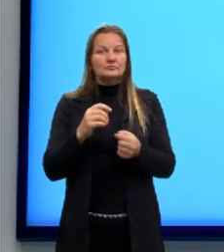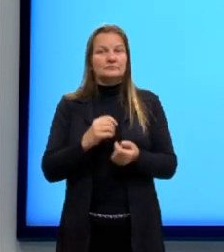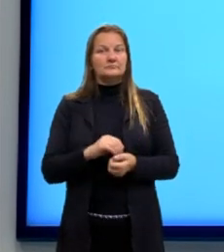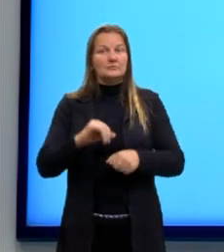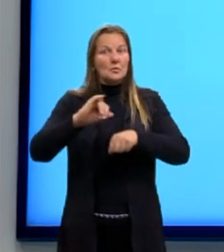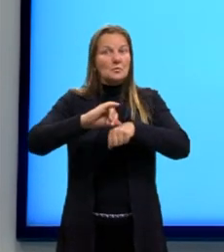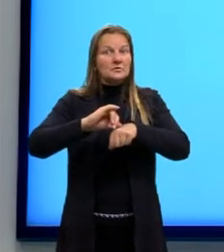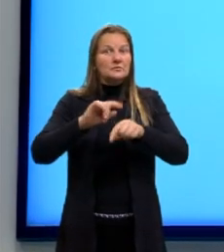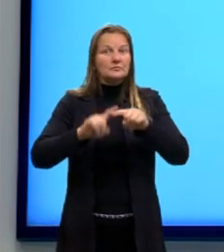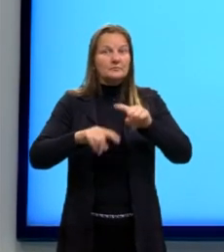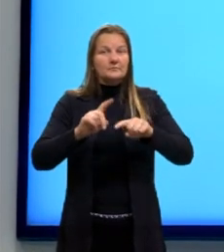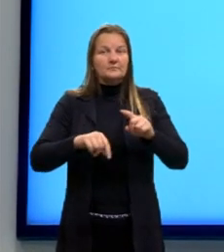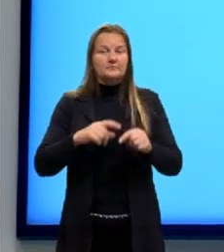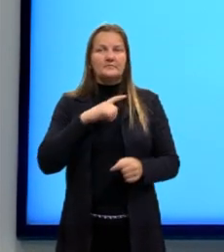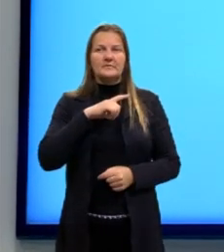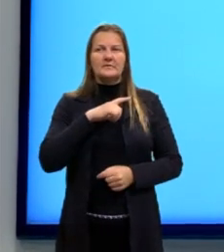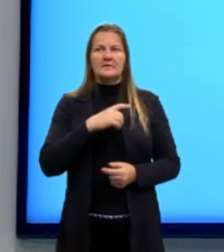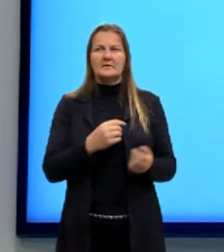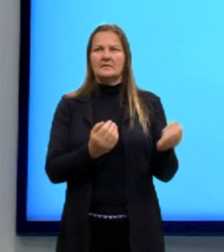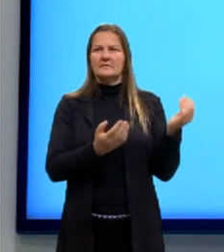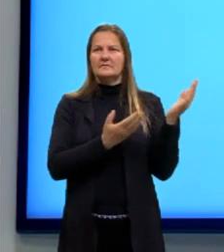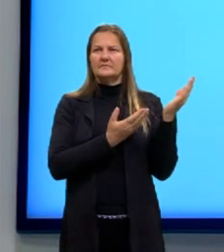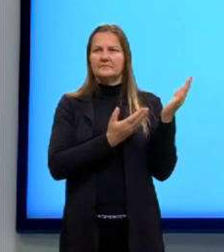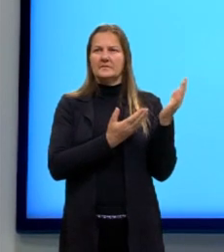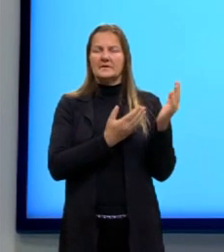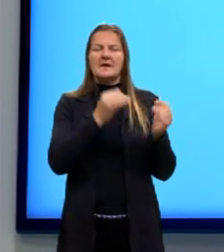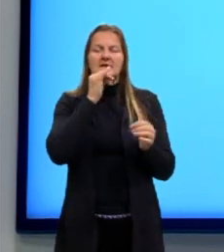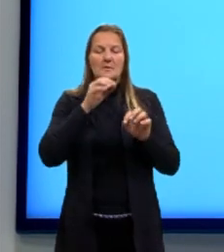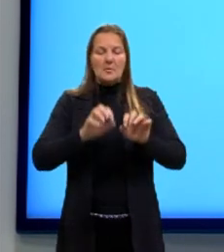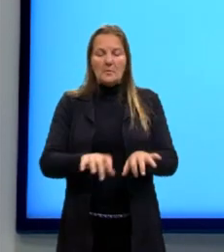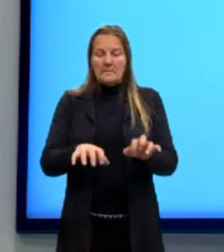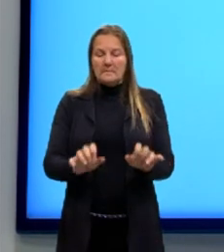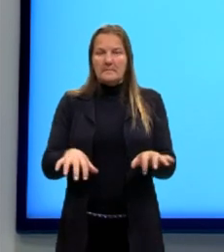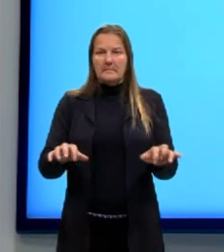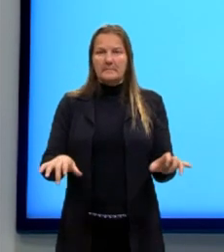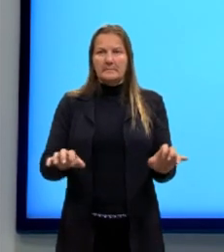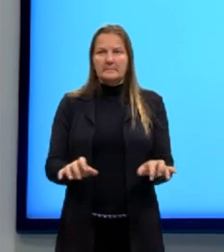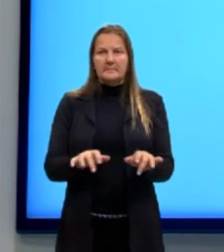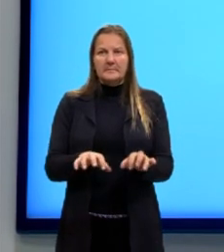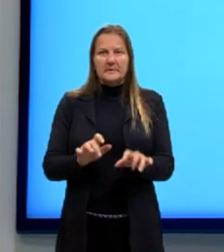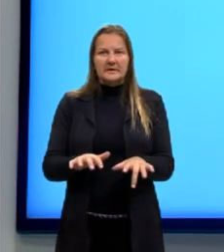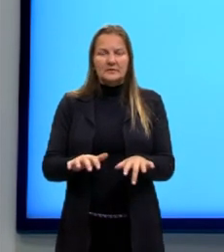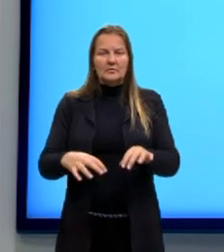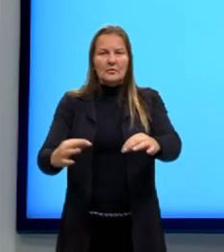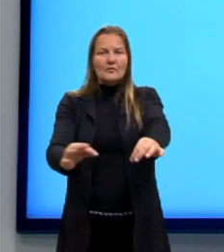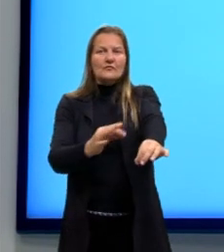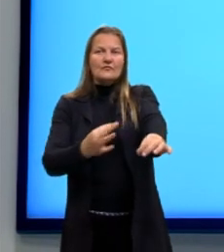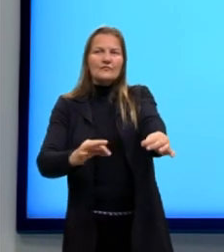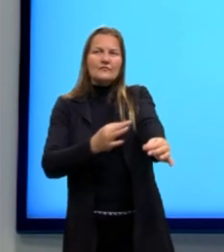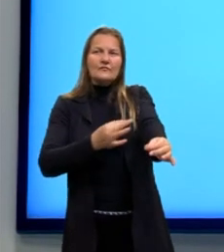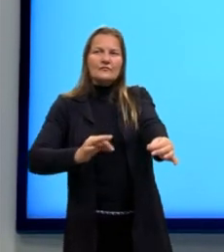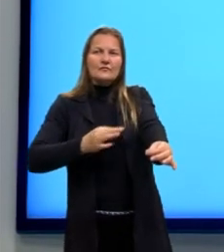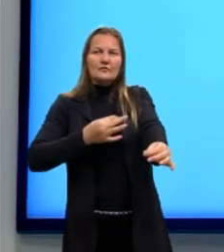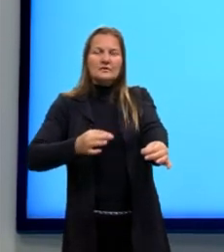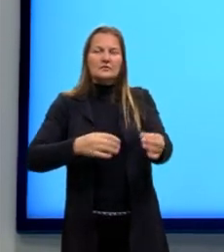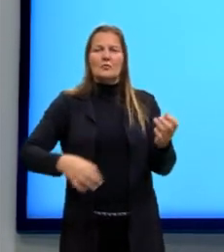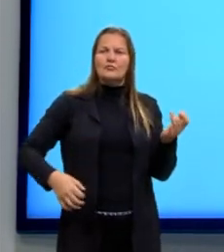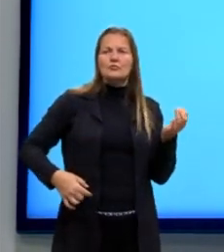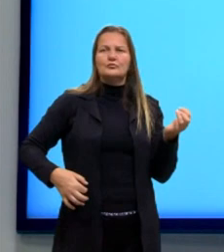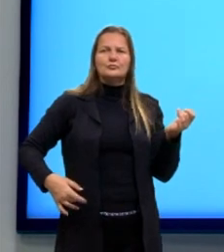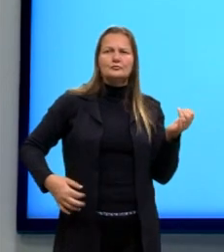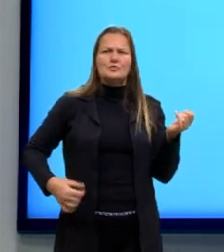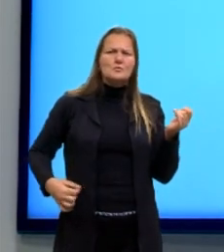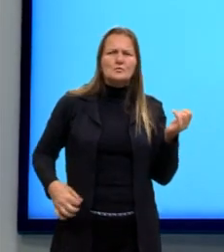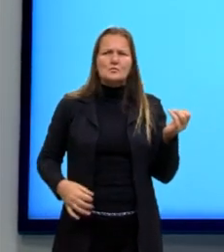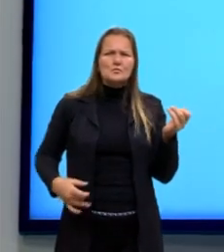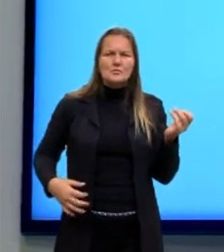Em um piano, em um violino, em uma guitarra, o som é produzido pelas vibrações das cordas. Então